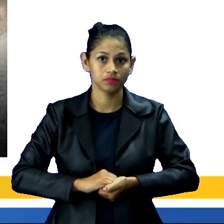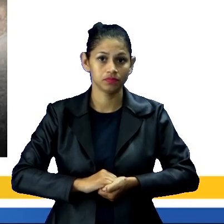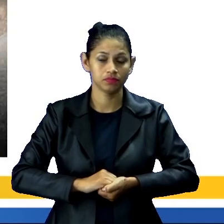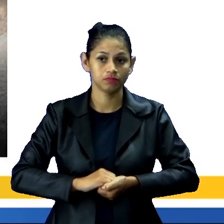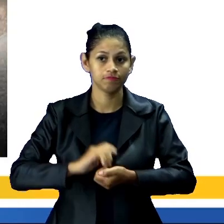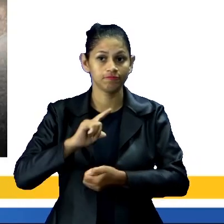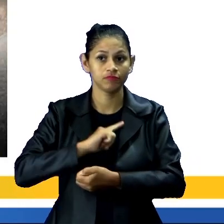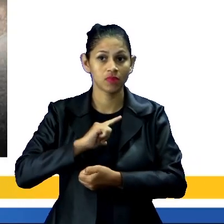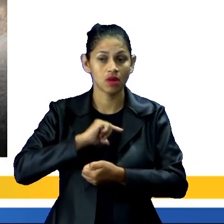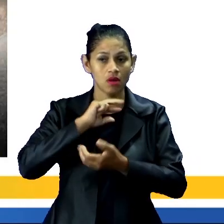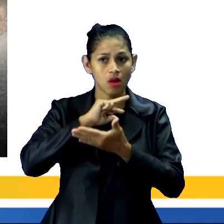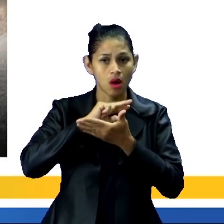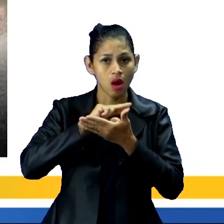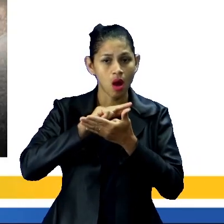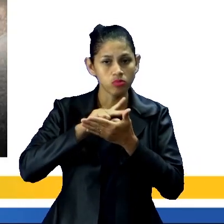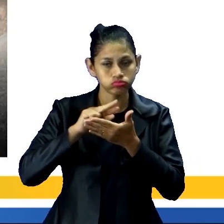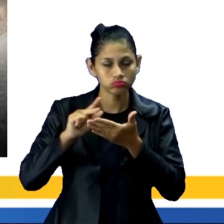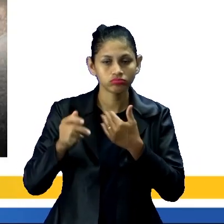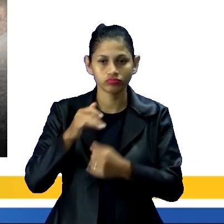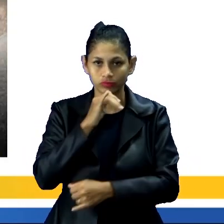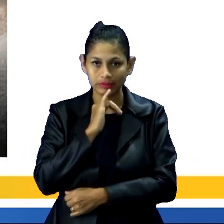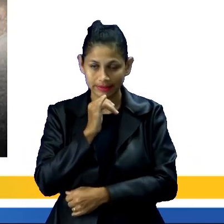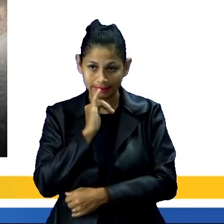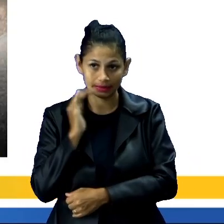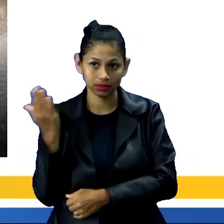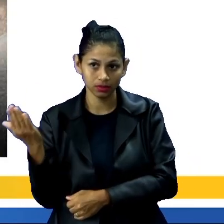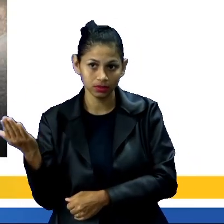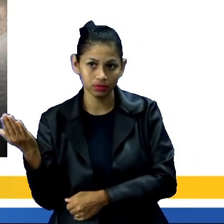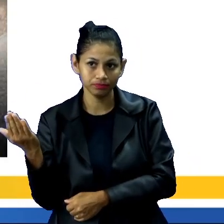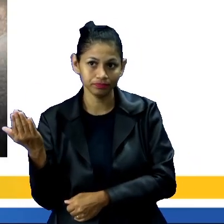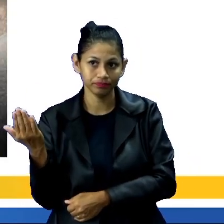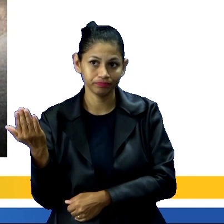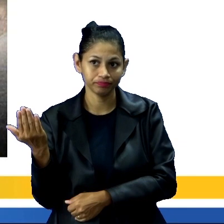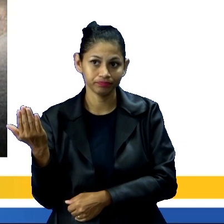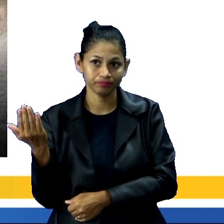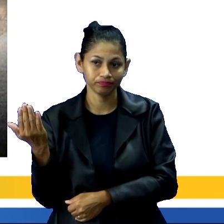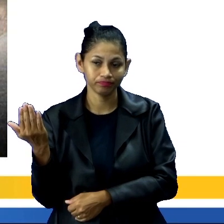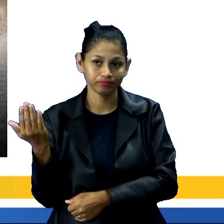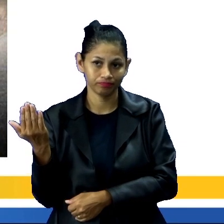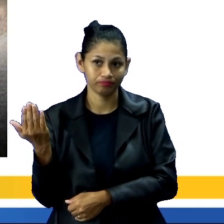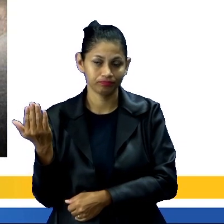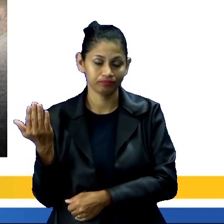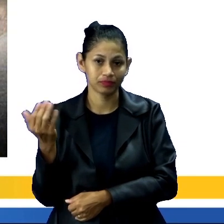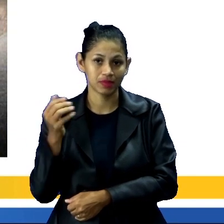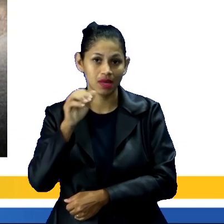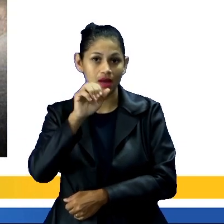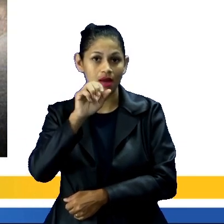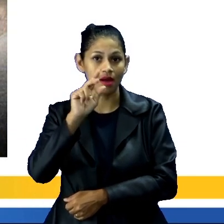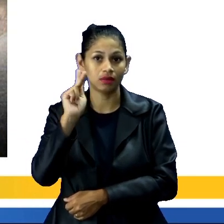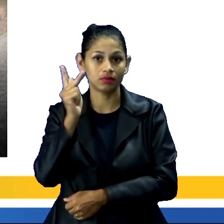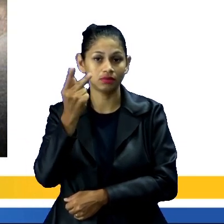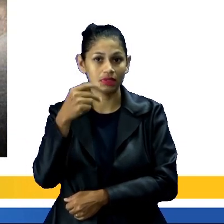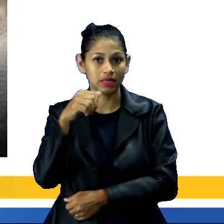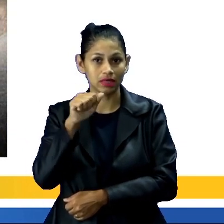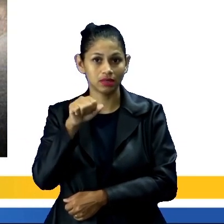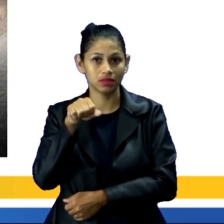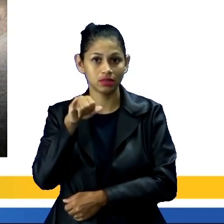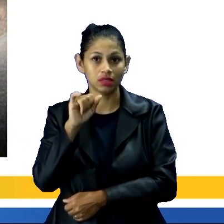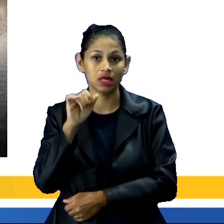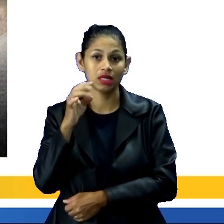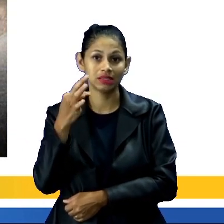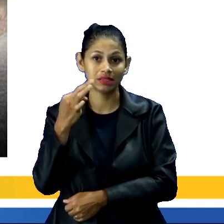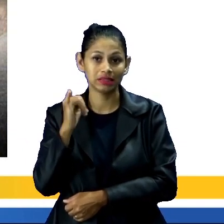Nós temos aí alguns exemplos, ó, como você vê aí no Haiti, tá? Catástrofes que